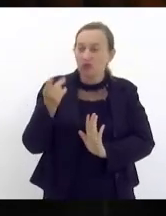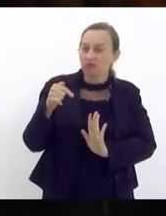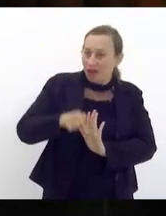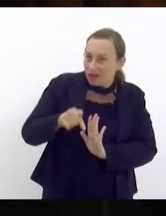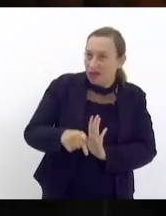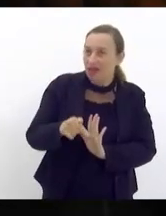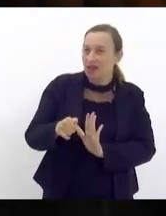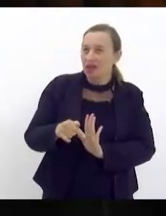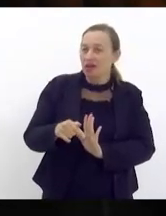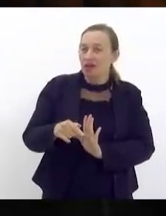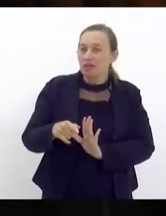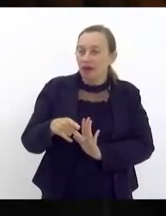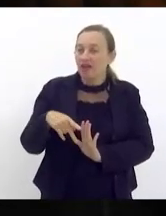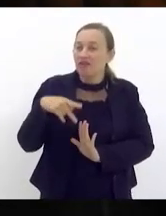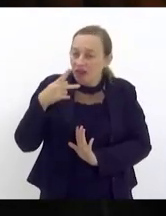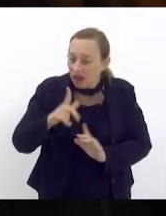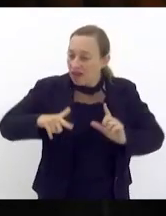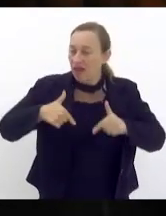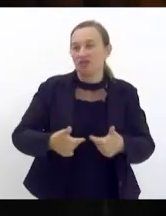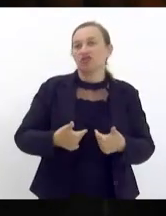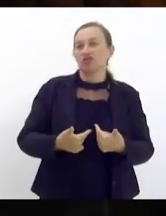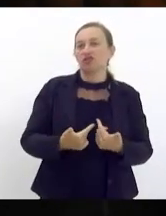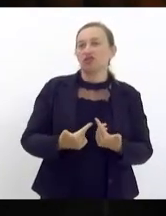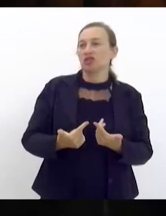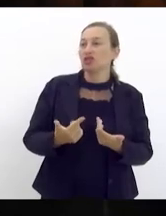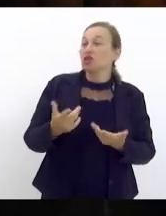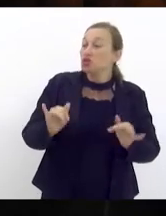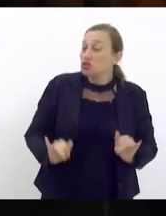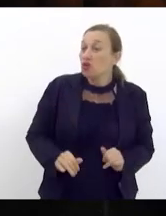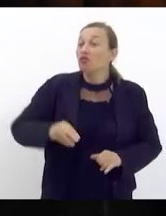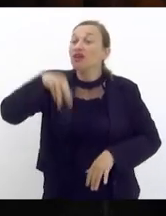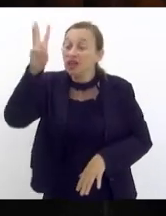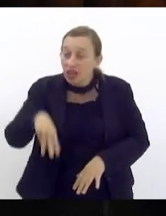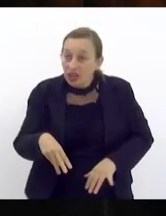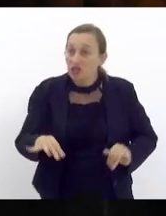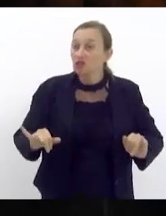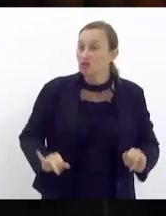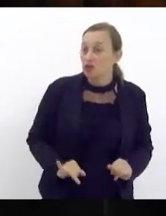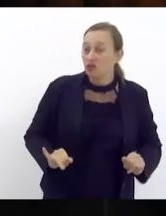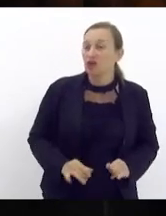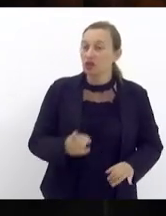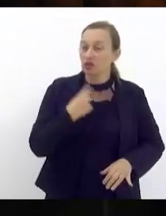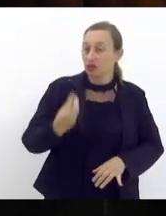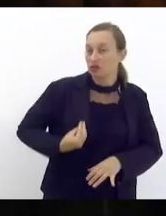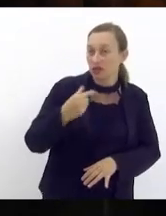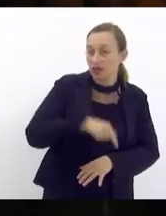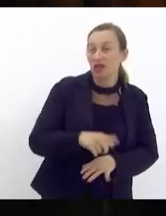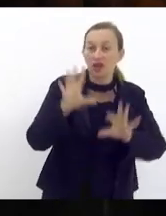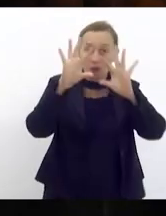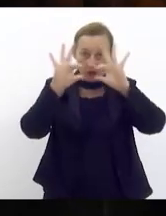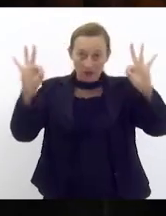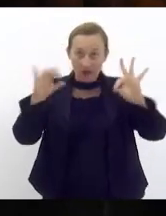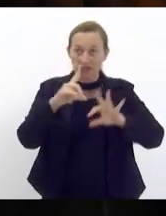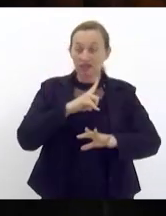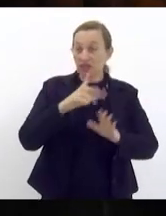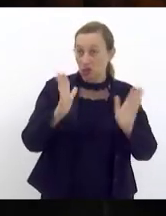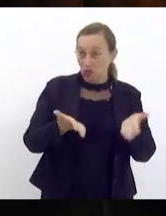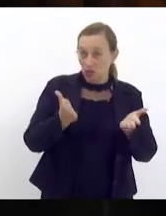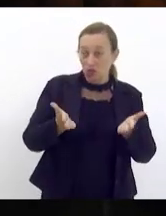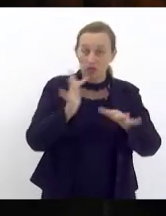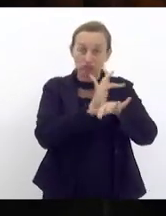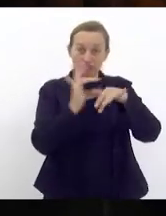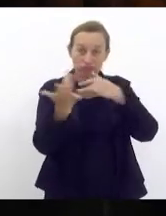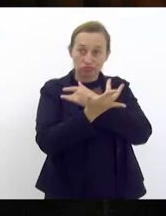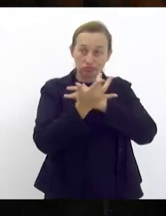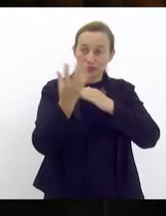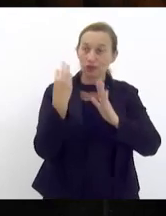para botar a nossa cara e doa quem doer venha o que vier a gente está aqui para isso e tem uma frase que hoje eu postei nas minhas redes